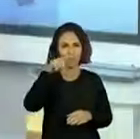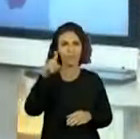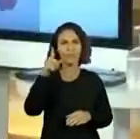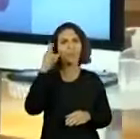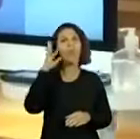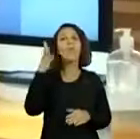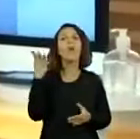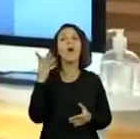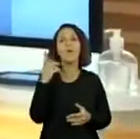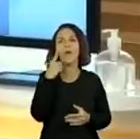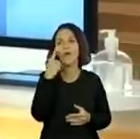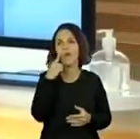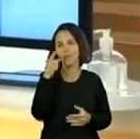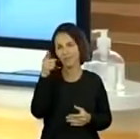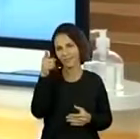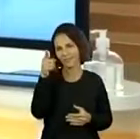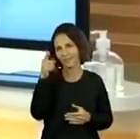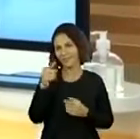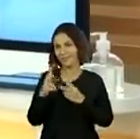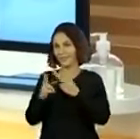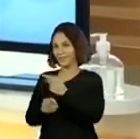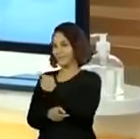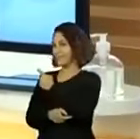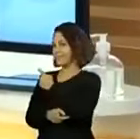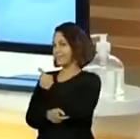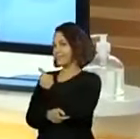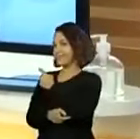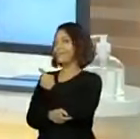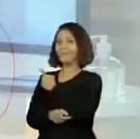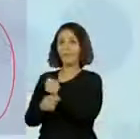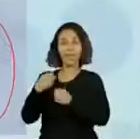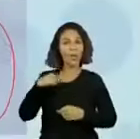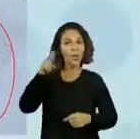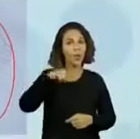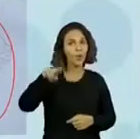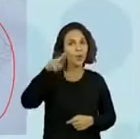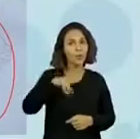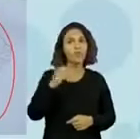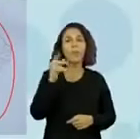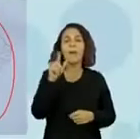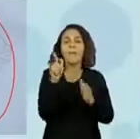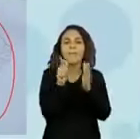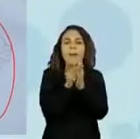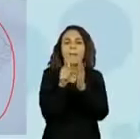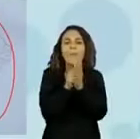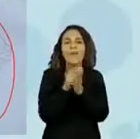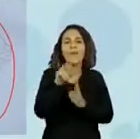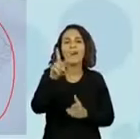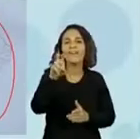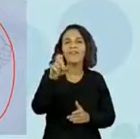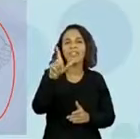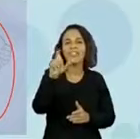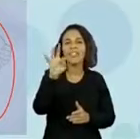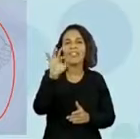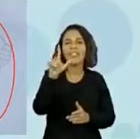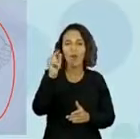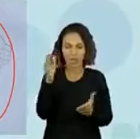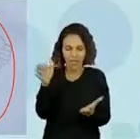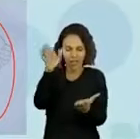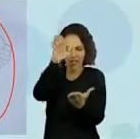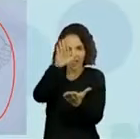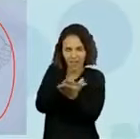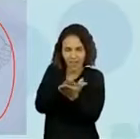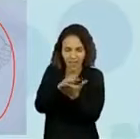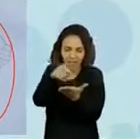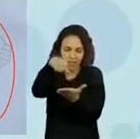devem estar imaginando qual eu estou falando. Esse aqui. O professor usou bastante. O papel vegetal. Esse também